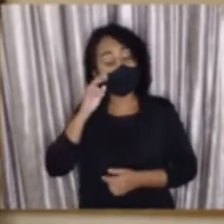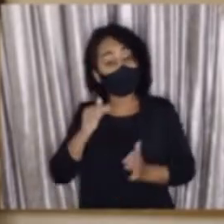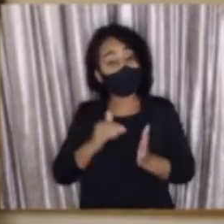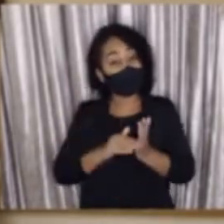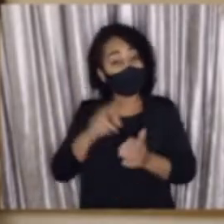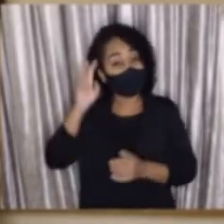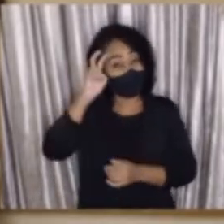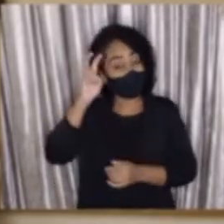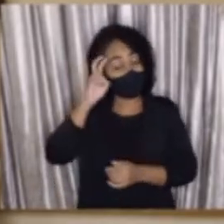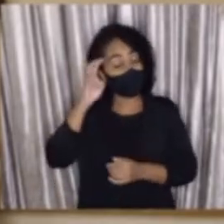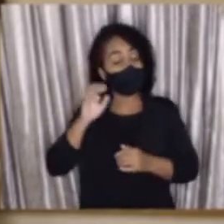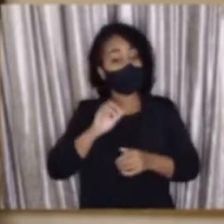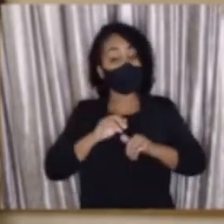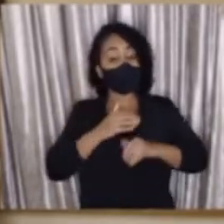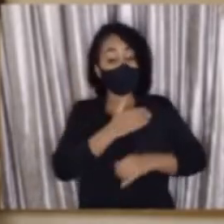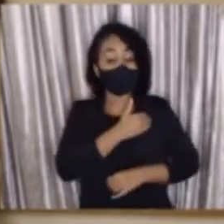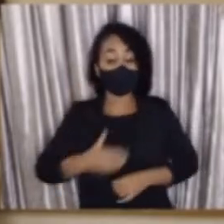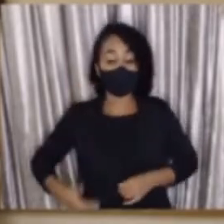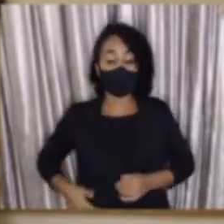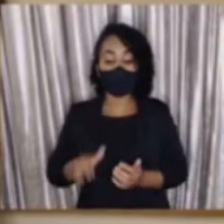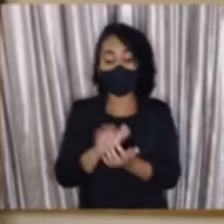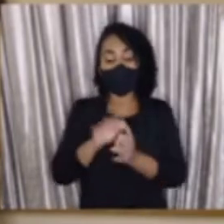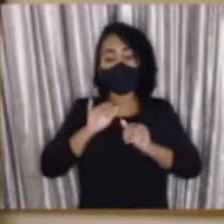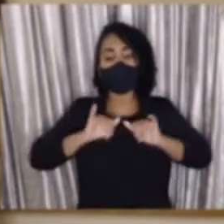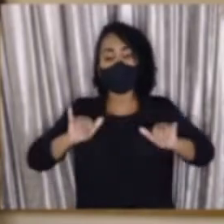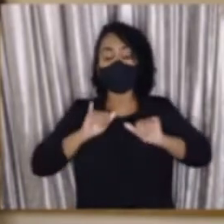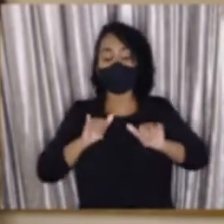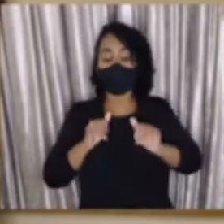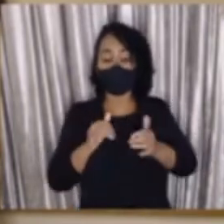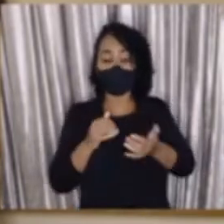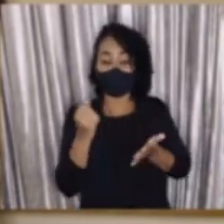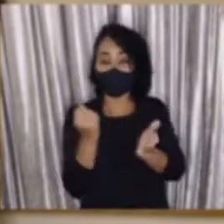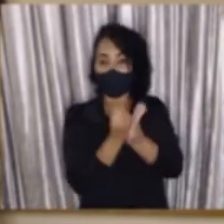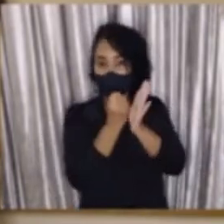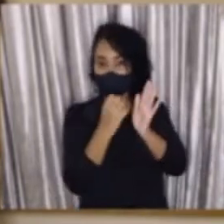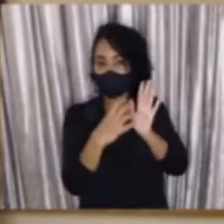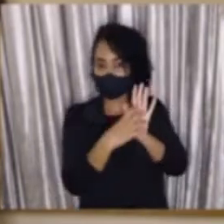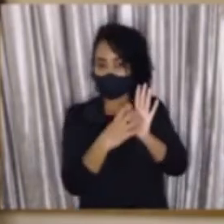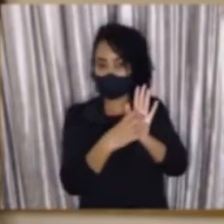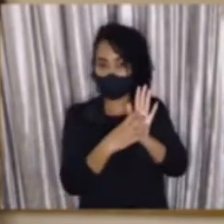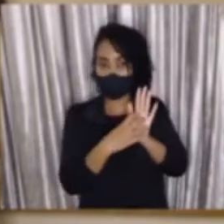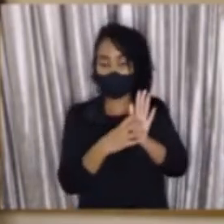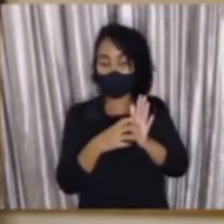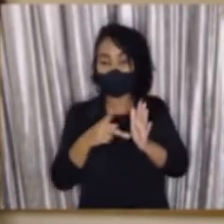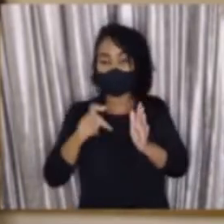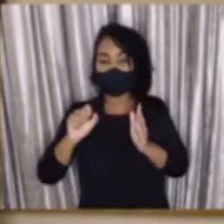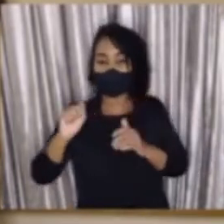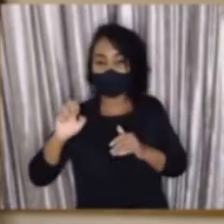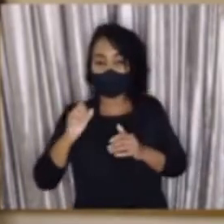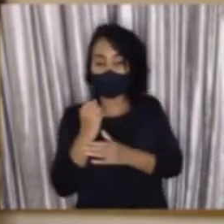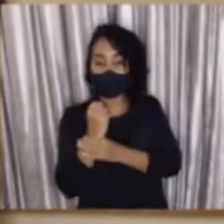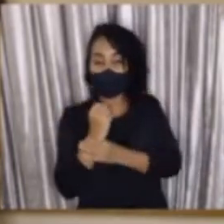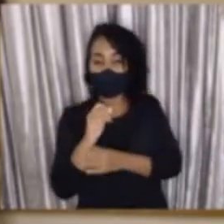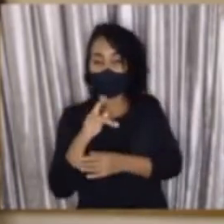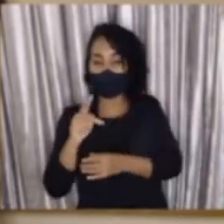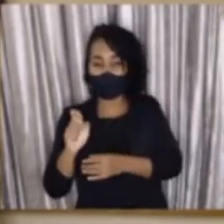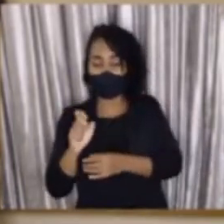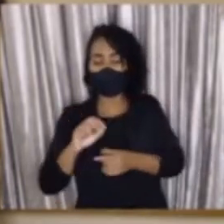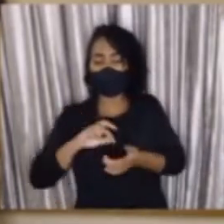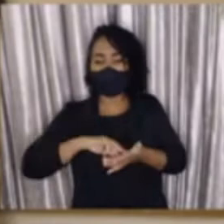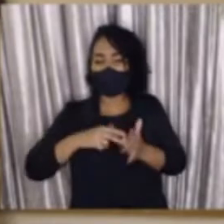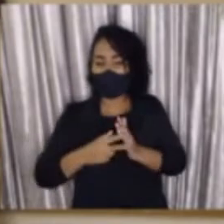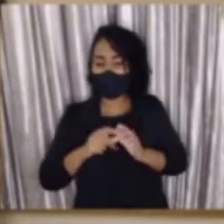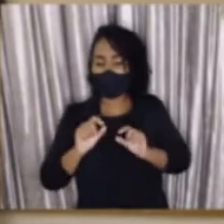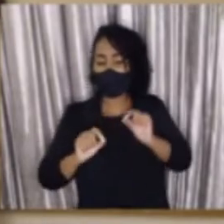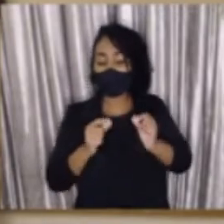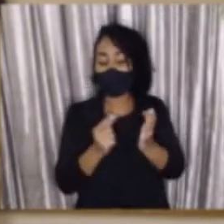que na última quinta-feira o governo de Pernambuco anunciou o selo Passe Seguro PE, que é um selo de certificação